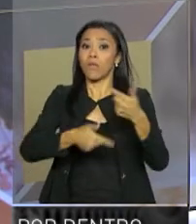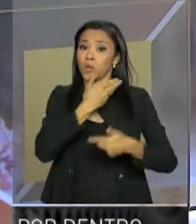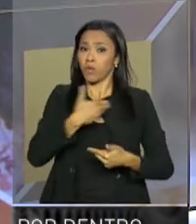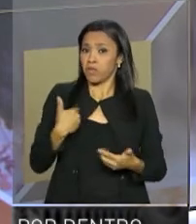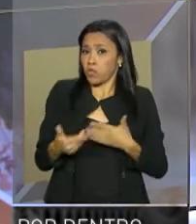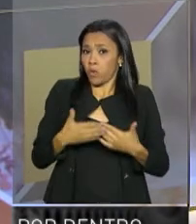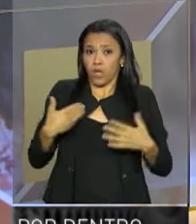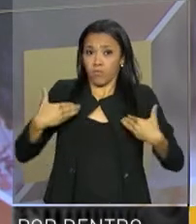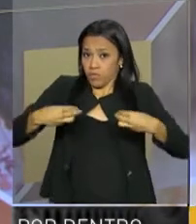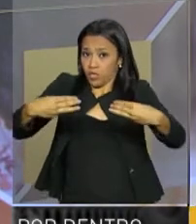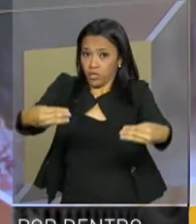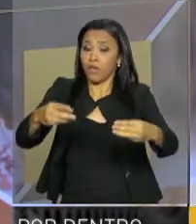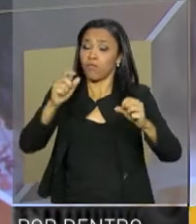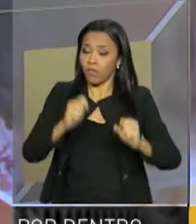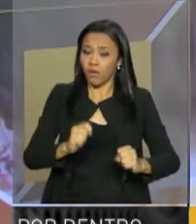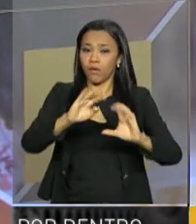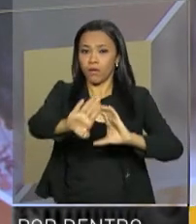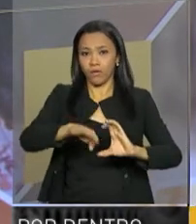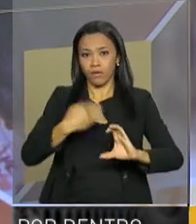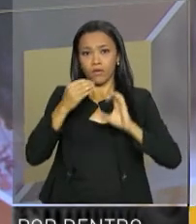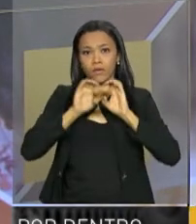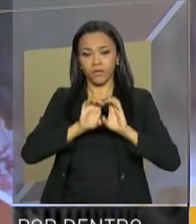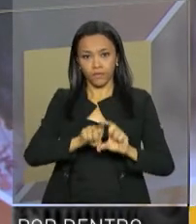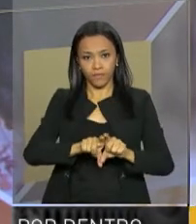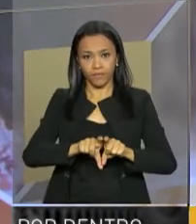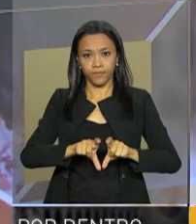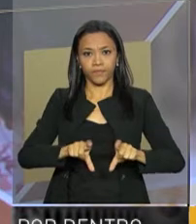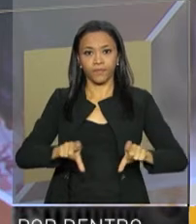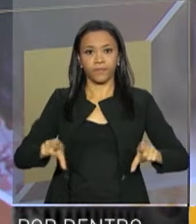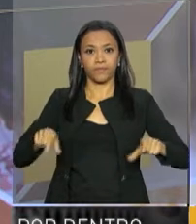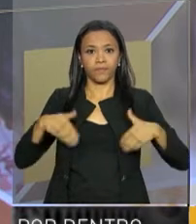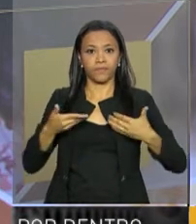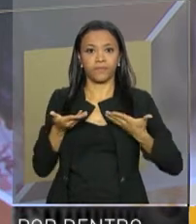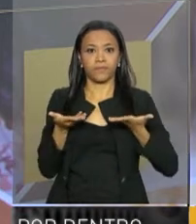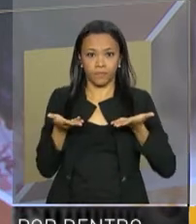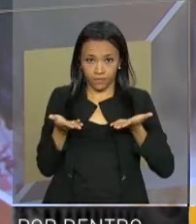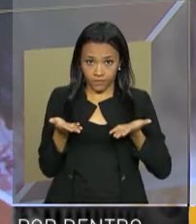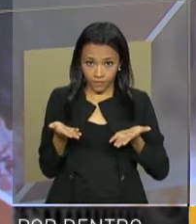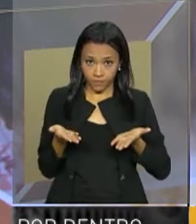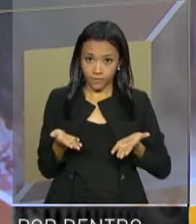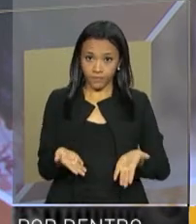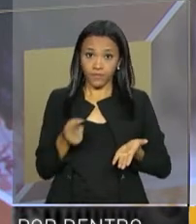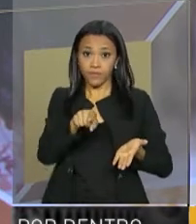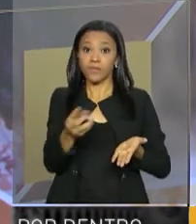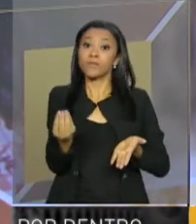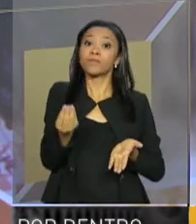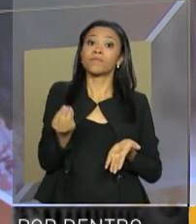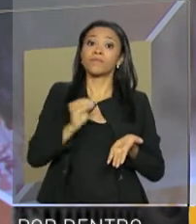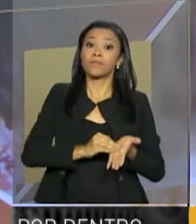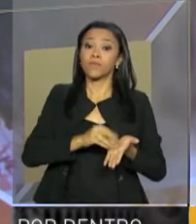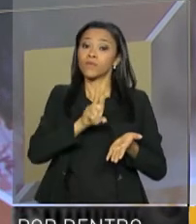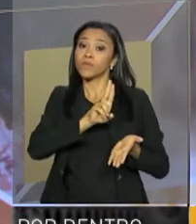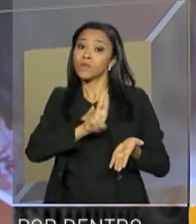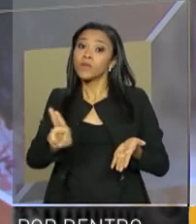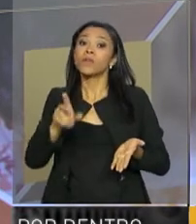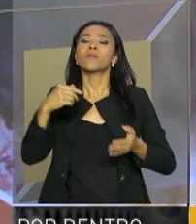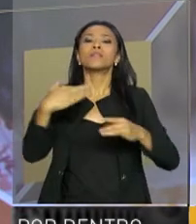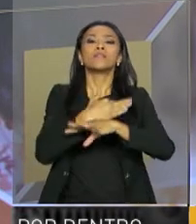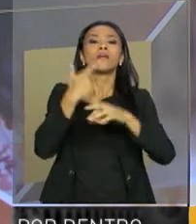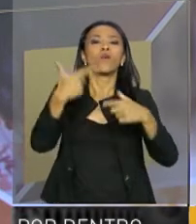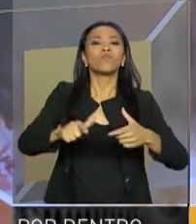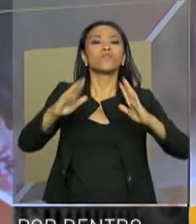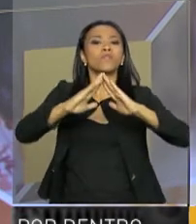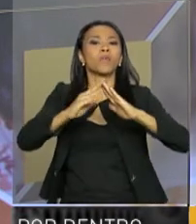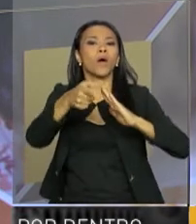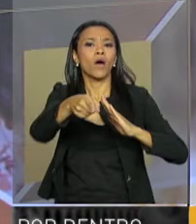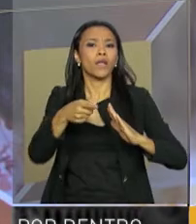qualquer ministério, escreva para por dentro do governo, arroba presidencia.gov.br. Informe o seu nome e a cidade